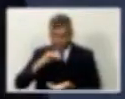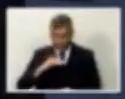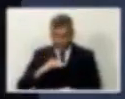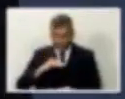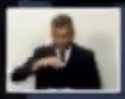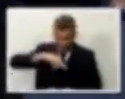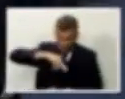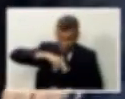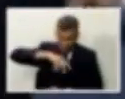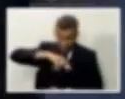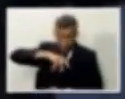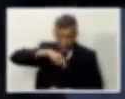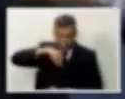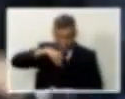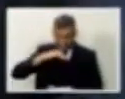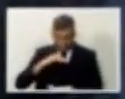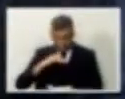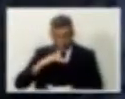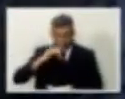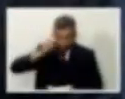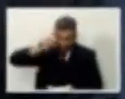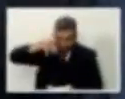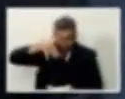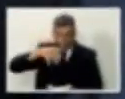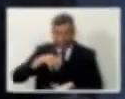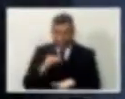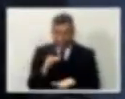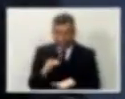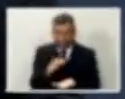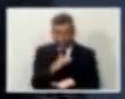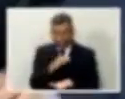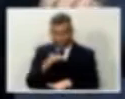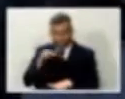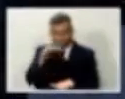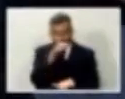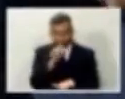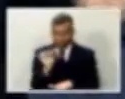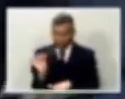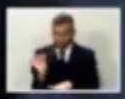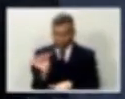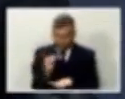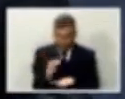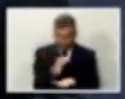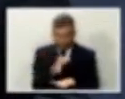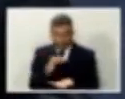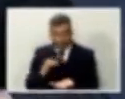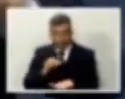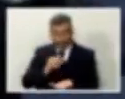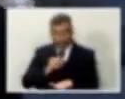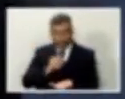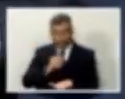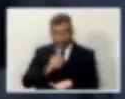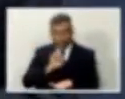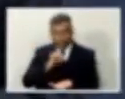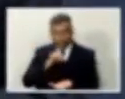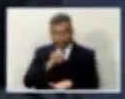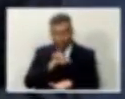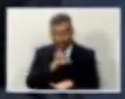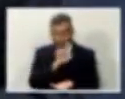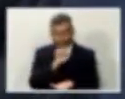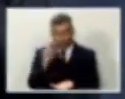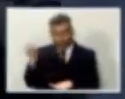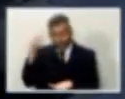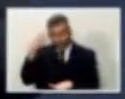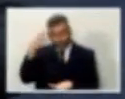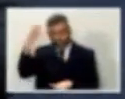humana, de bolinhas, de granulado. Um pote de granulado. Ele que lançou o programa,